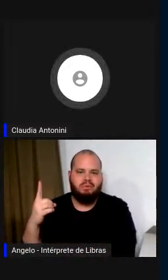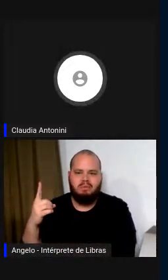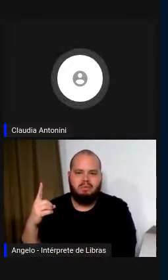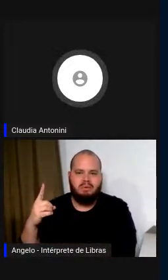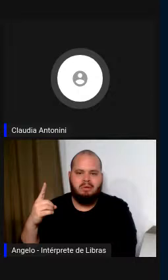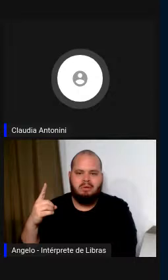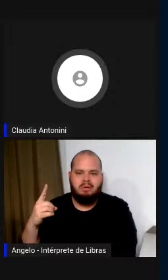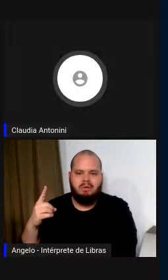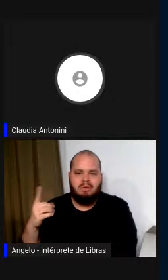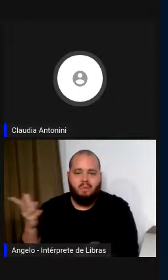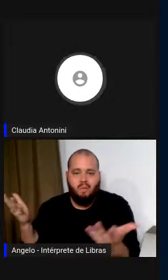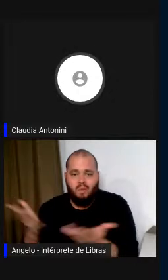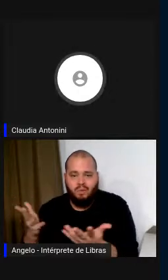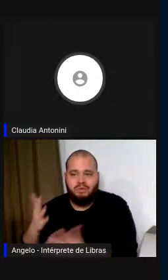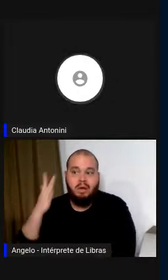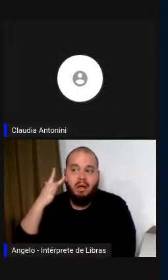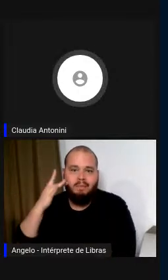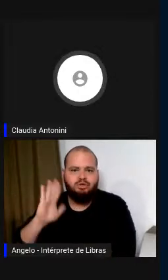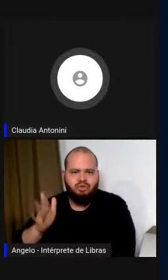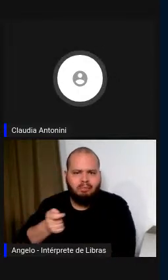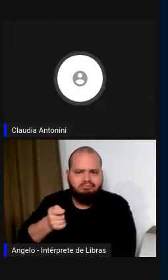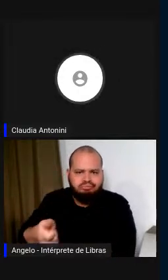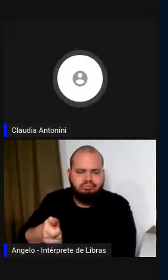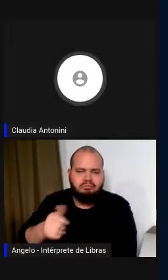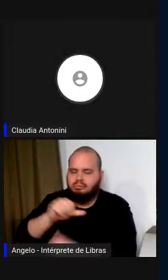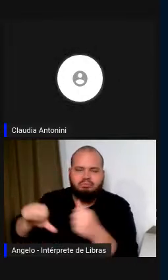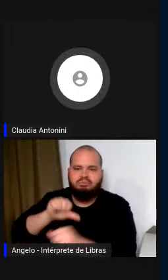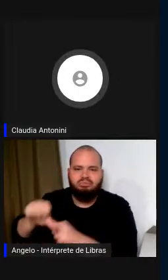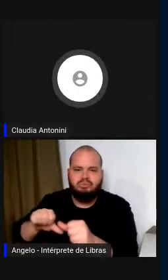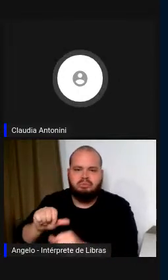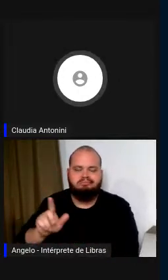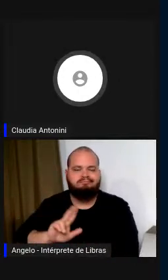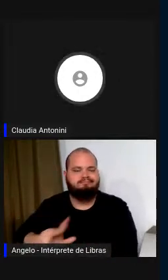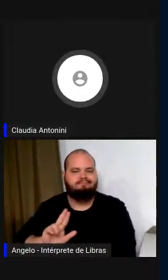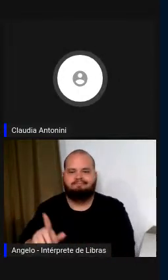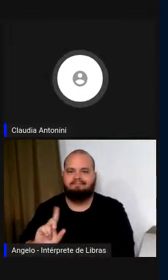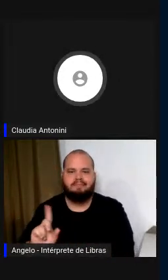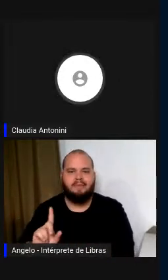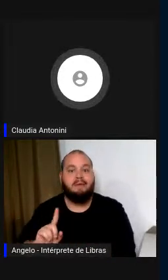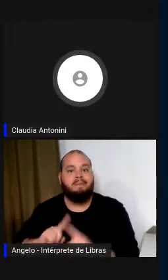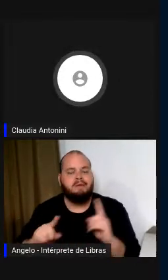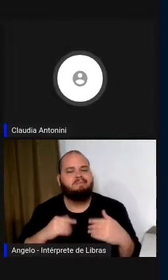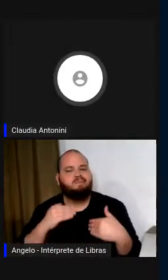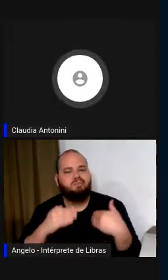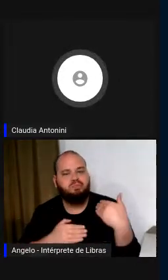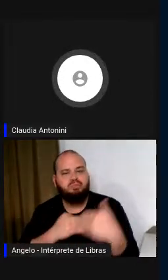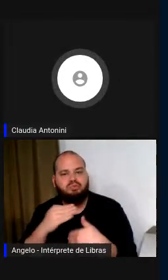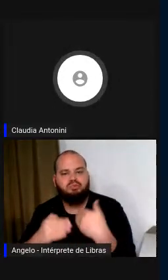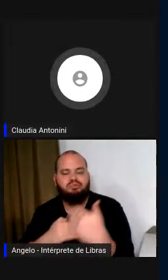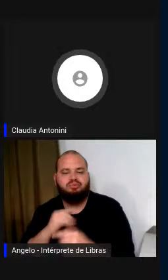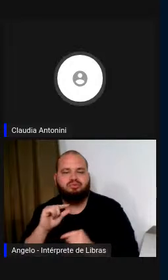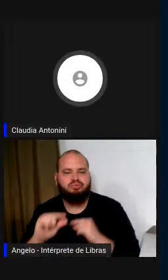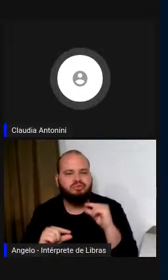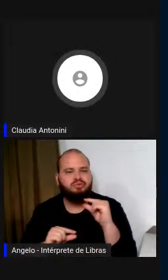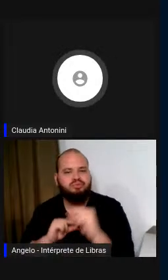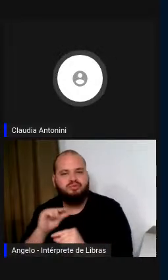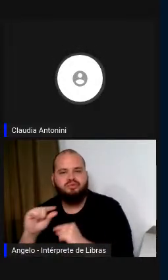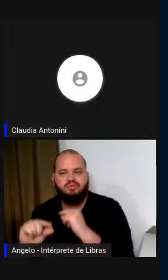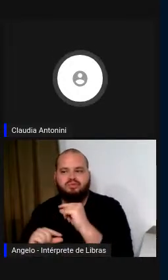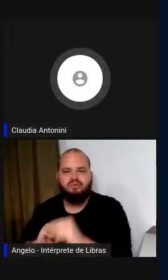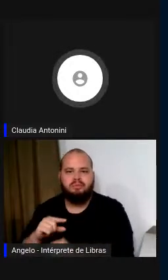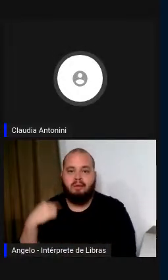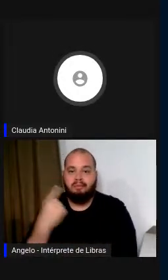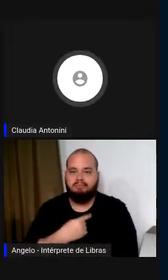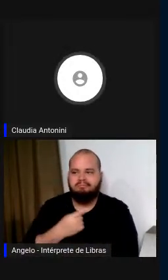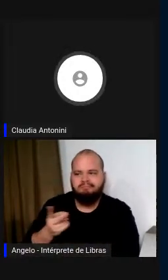de hoje para amanhã, nós não teremos uma mudança radical, mas um processo gradual. Nós vamos ver um pouco de cada vez